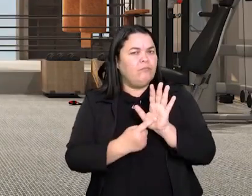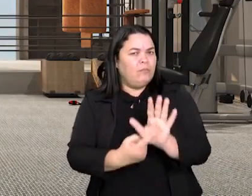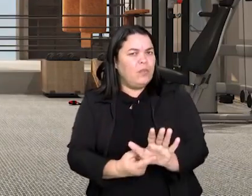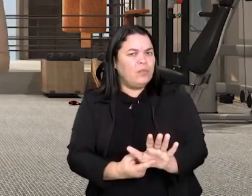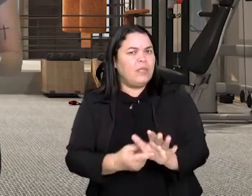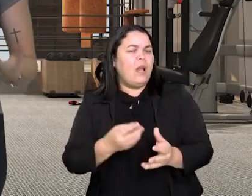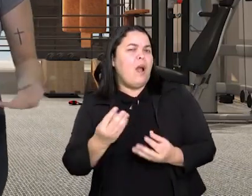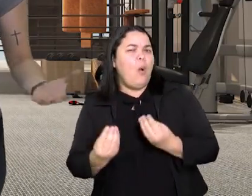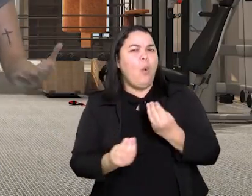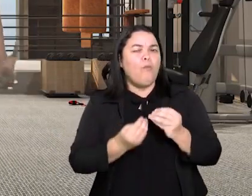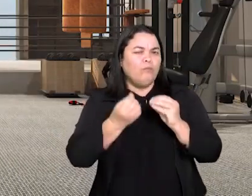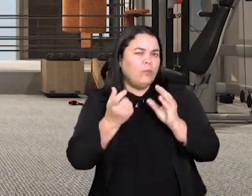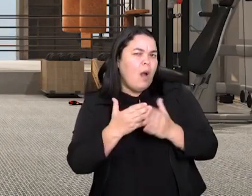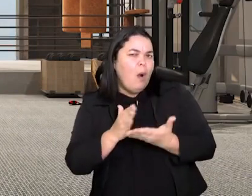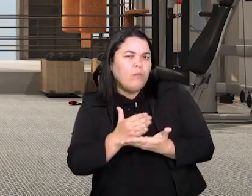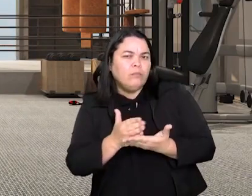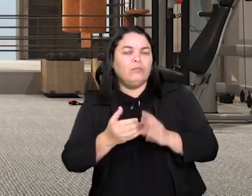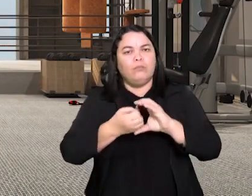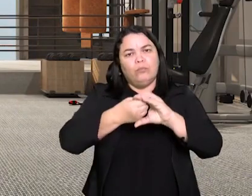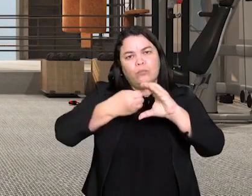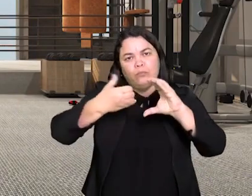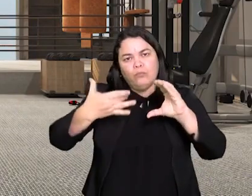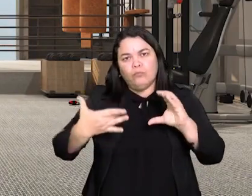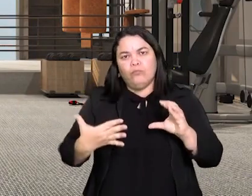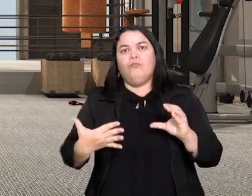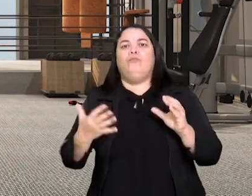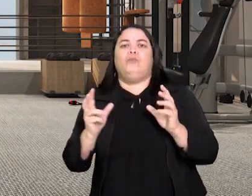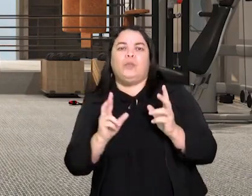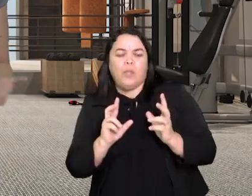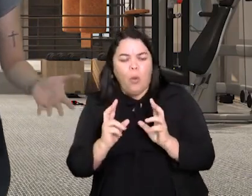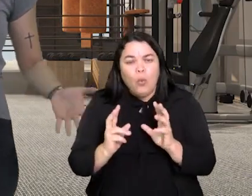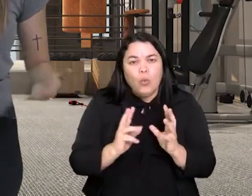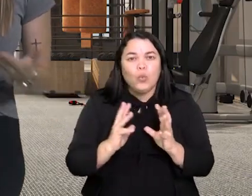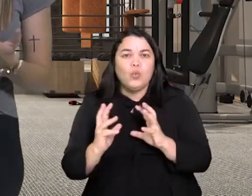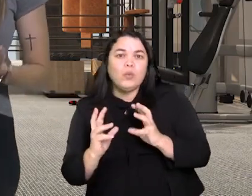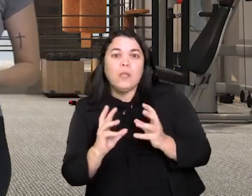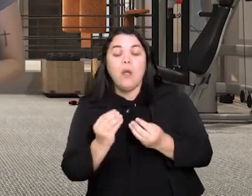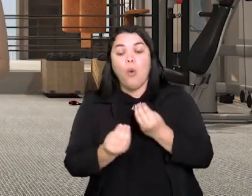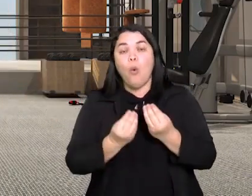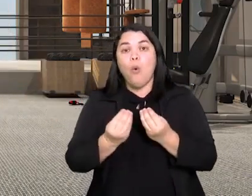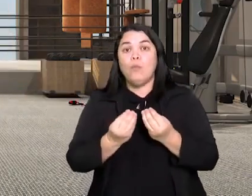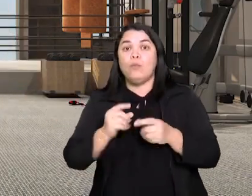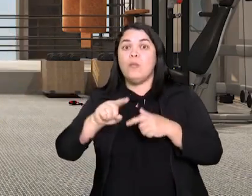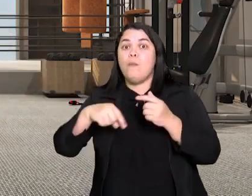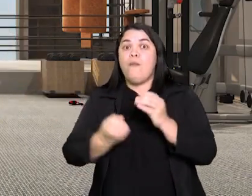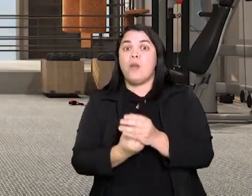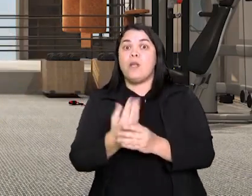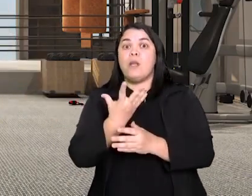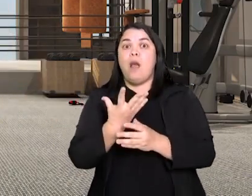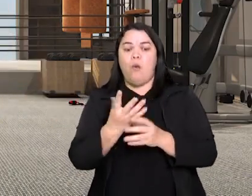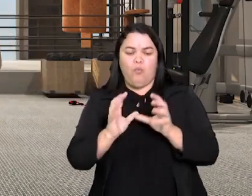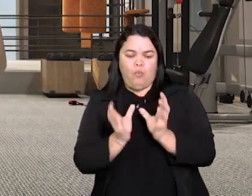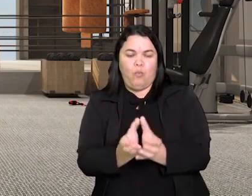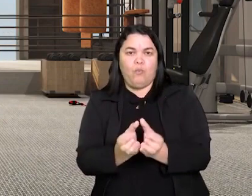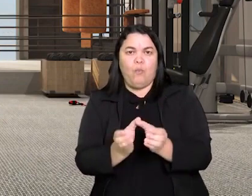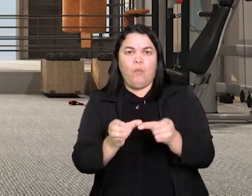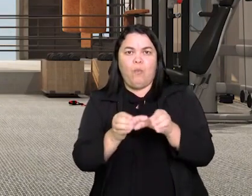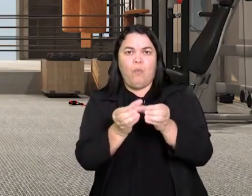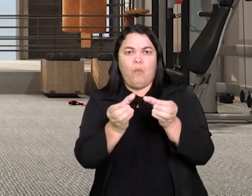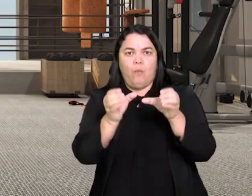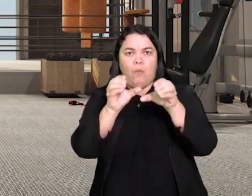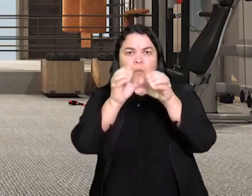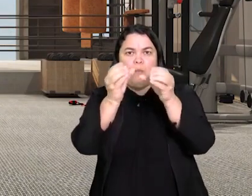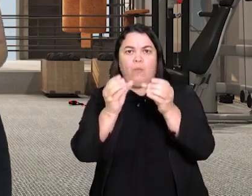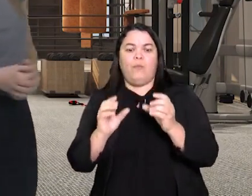uma forma prática, algumas características dessa luta. E eu vou mostrar para vocês como a gente vai criar um boneco e usar ele para fazer a nossa